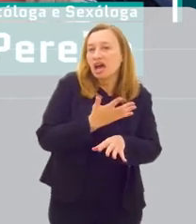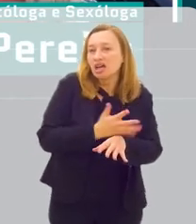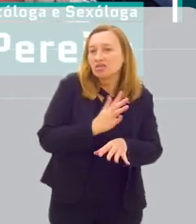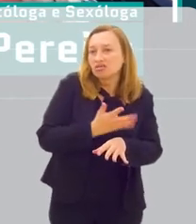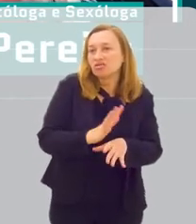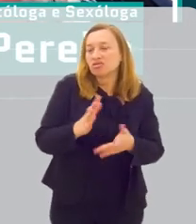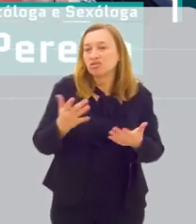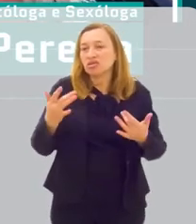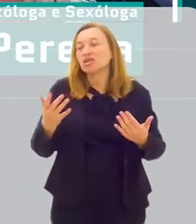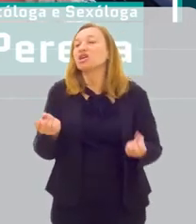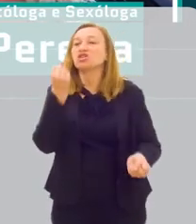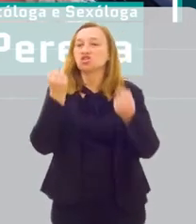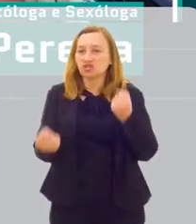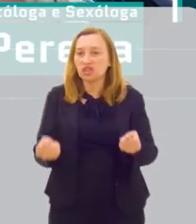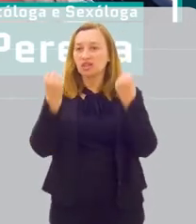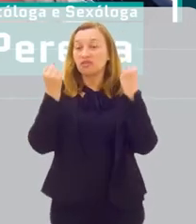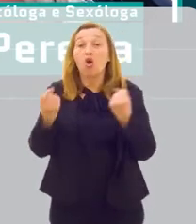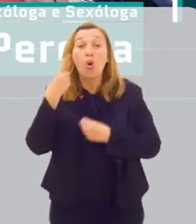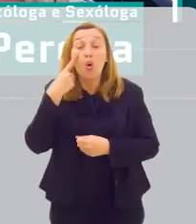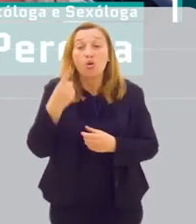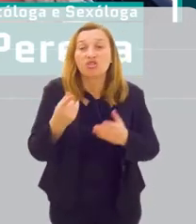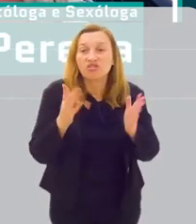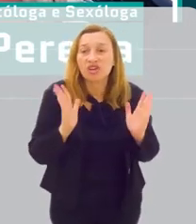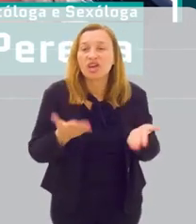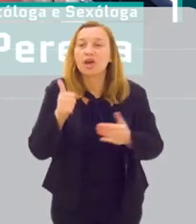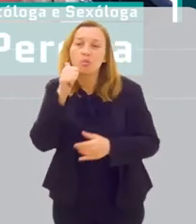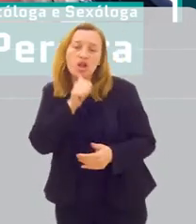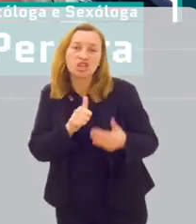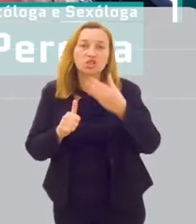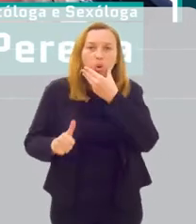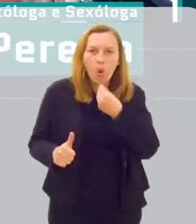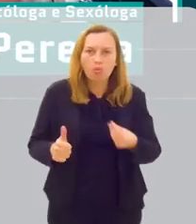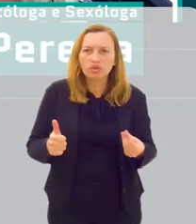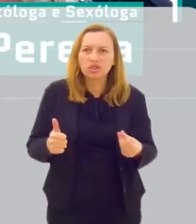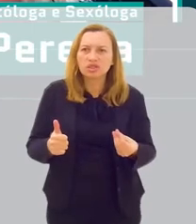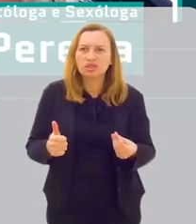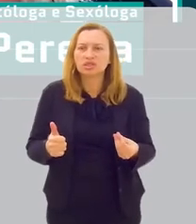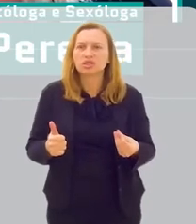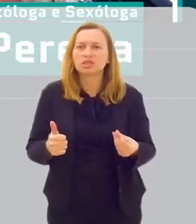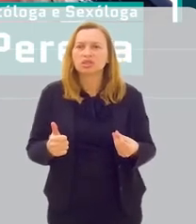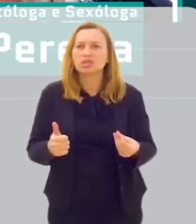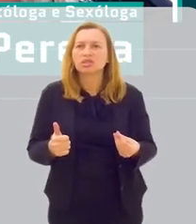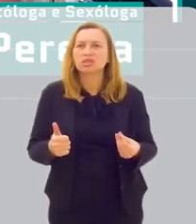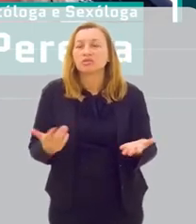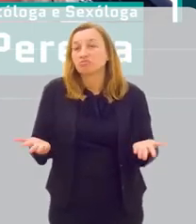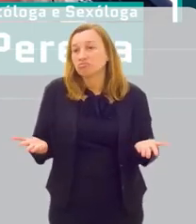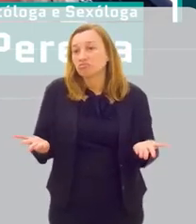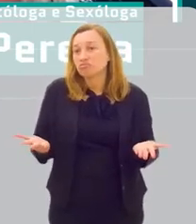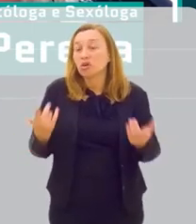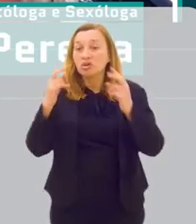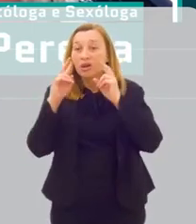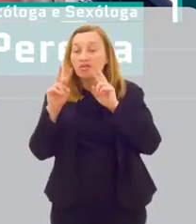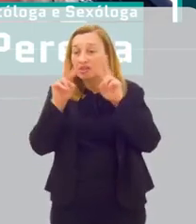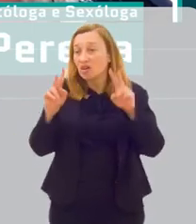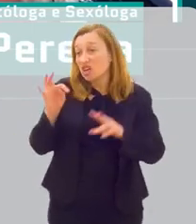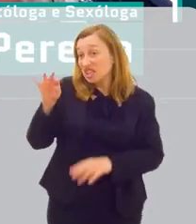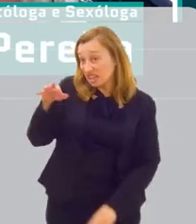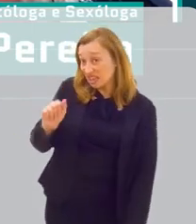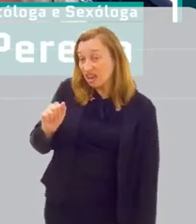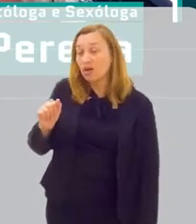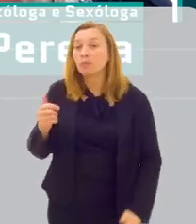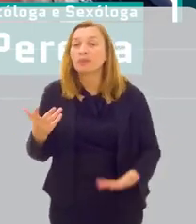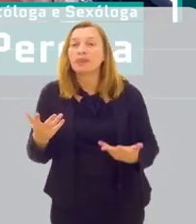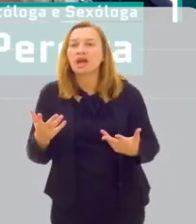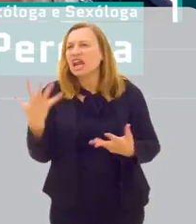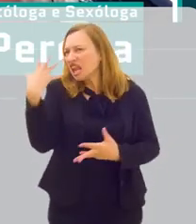praticam atividade física. Então, hoje a gente vê mulheres e homens, inclusive do ponto de vista